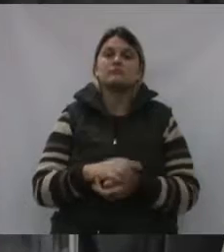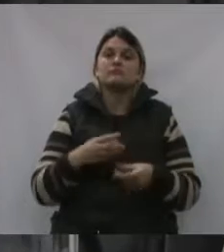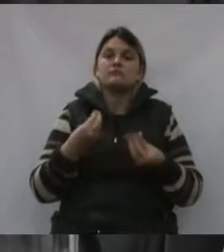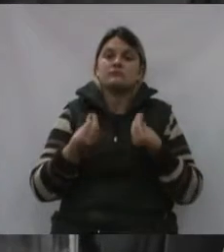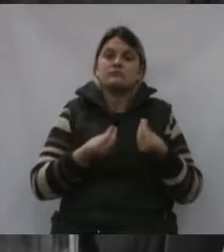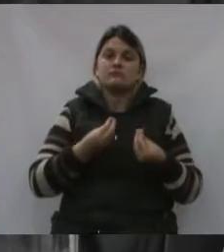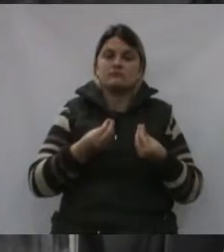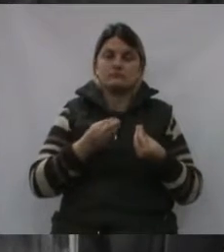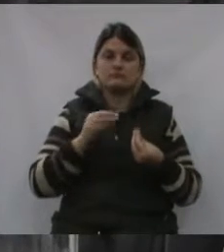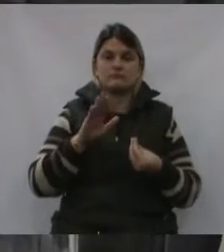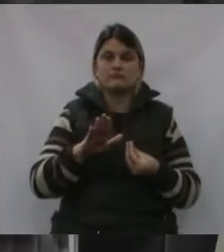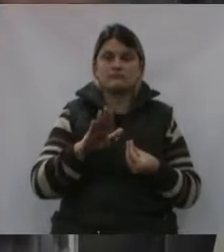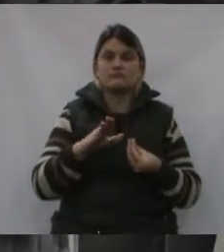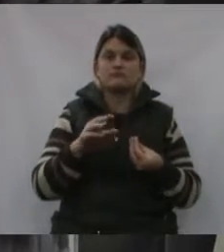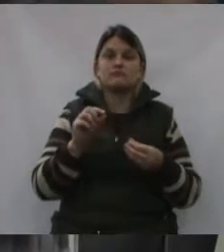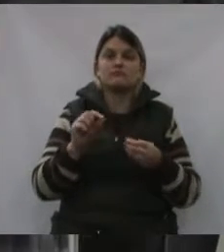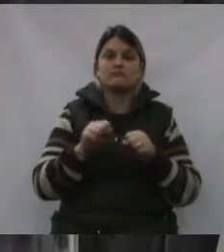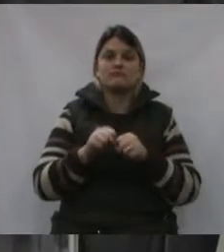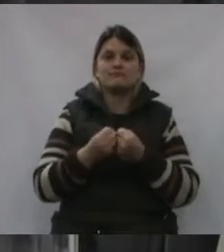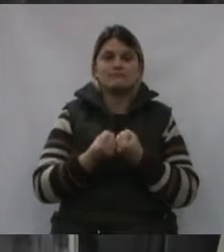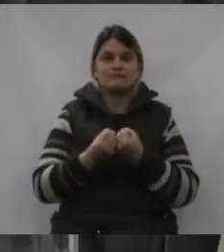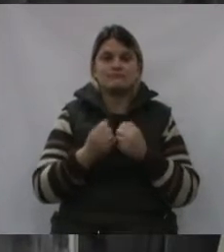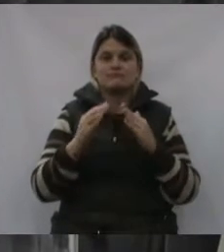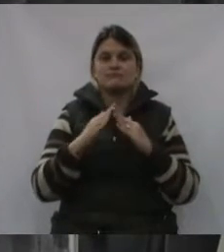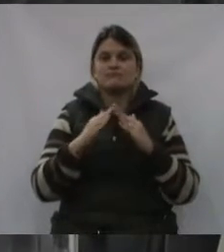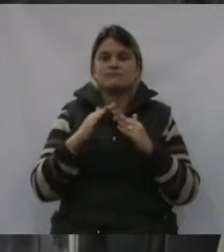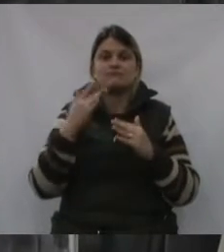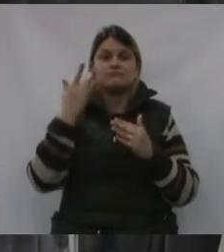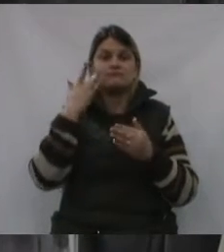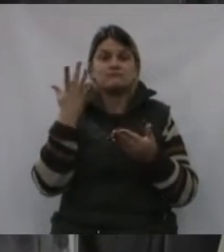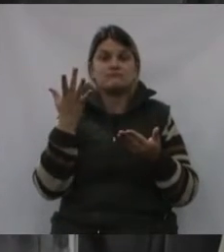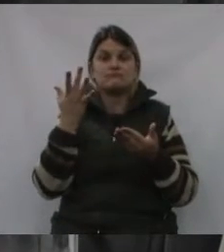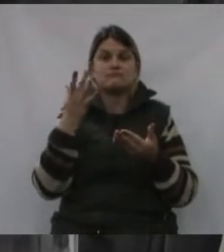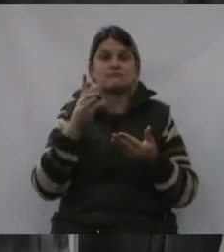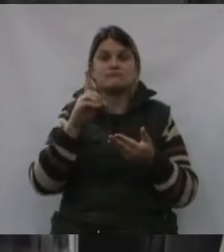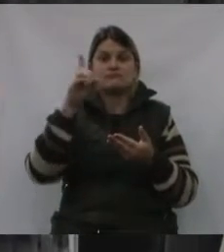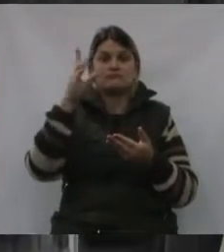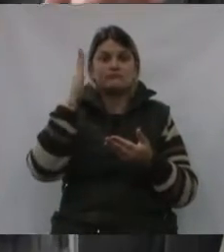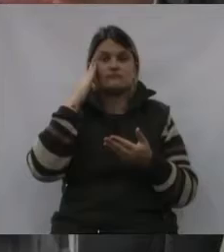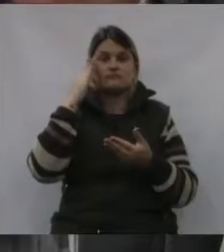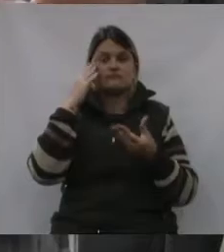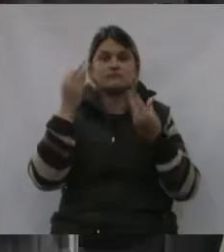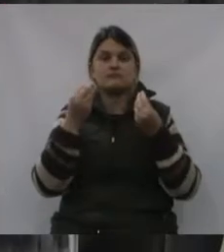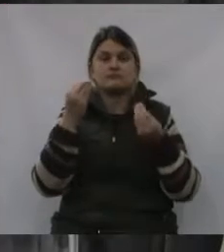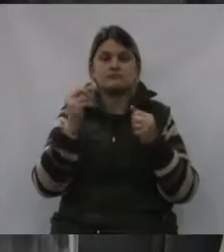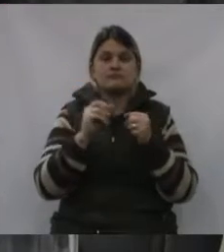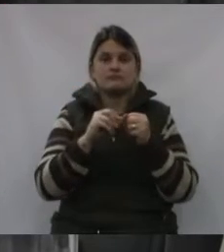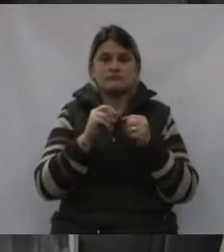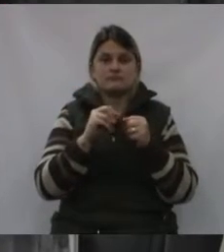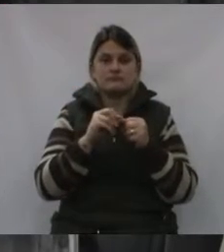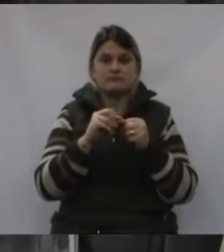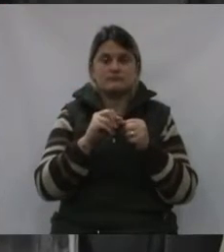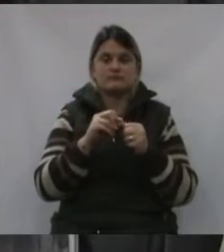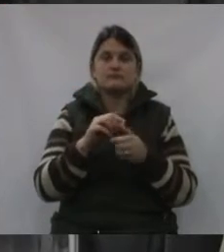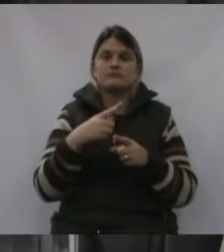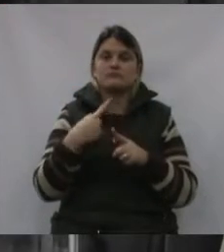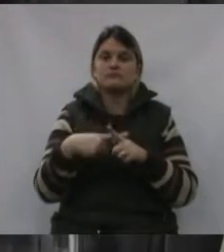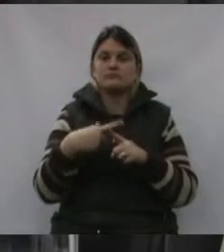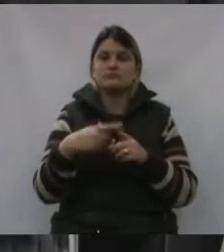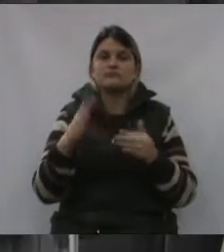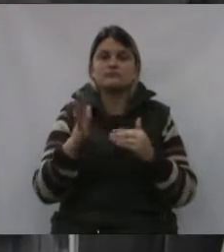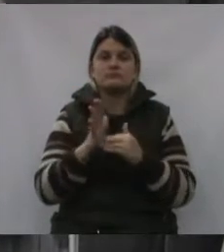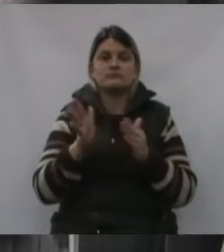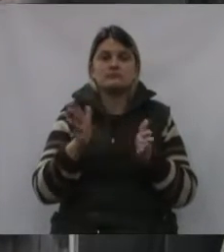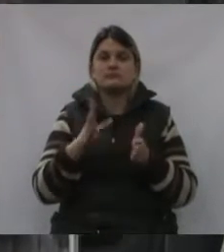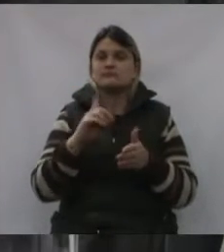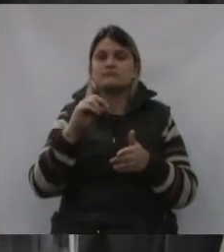vai ficar ali onde fizeram o final da obra? Só Deus sabe como que vai ficar ali, como que estão fazendo. Porque até agora a gente não